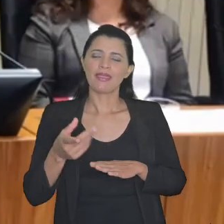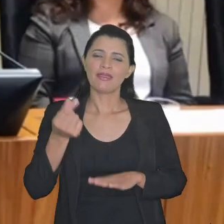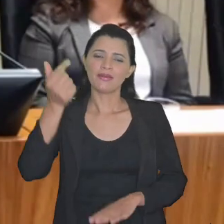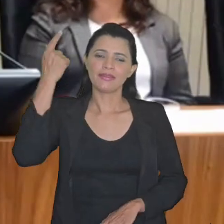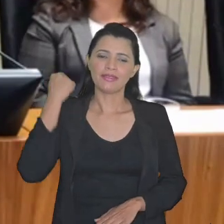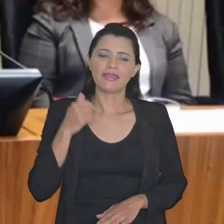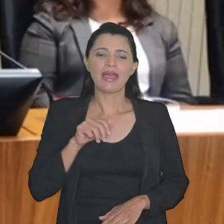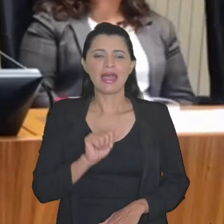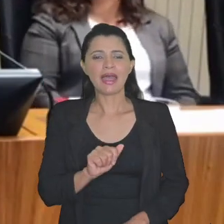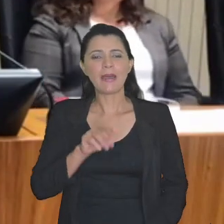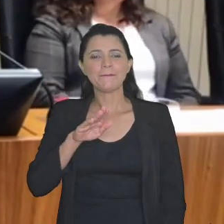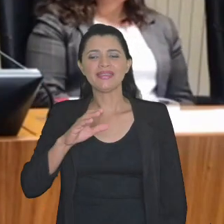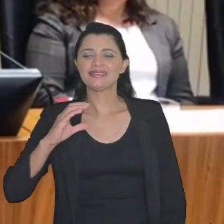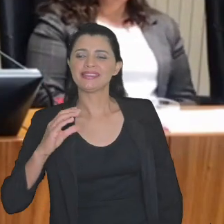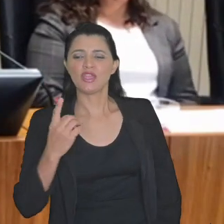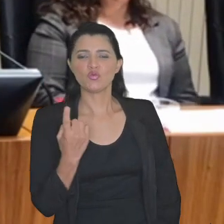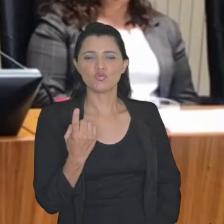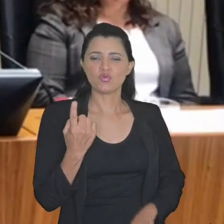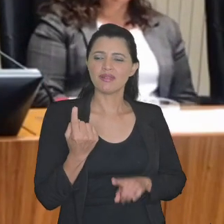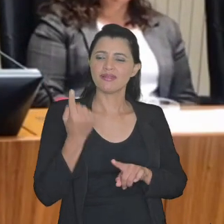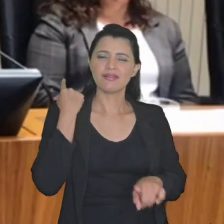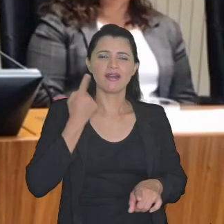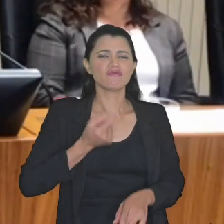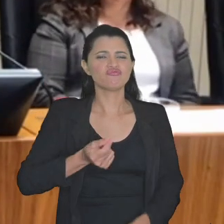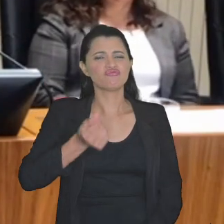hoje o Simão sou tão antigo que eu lembrei da DC1